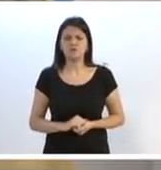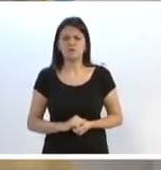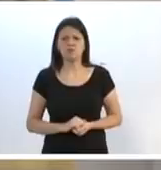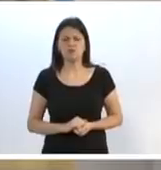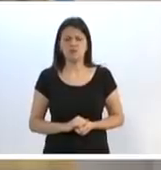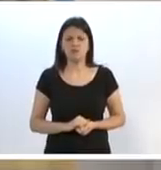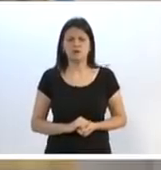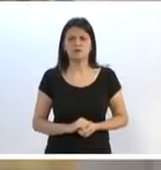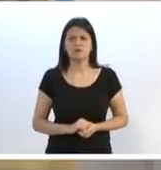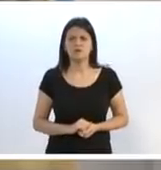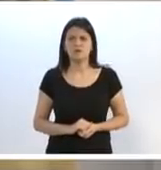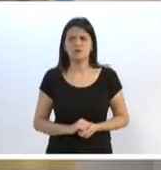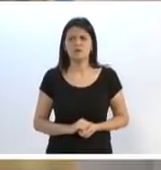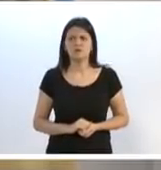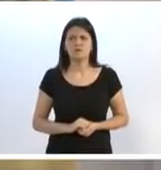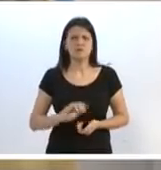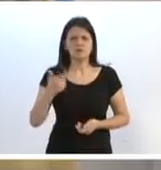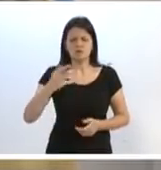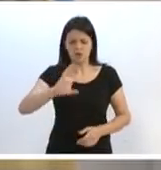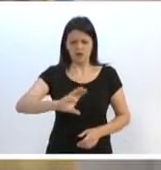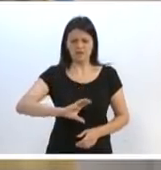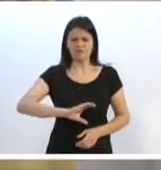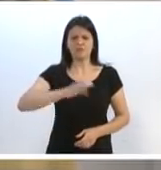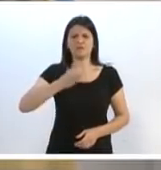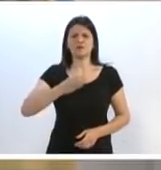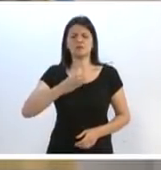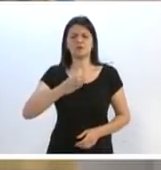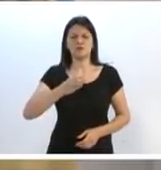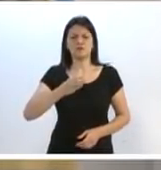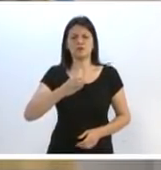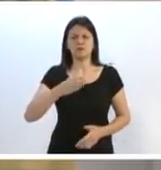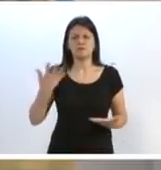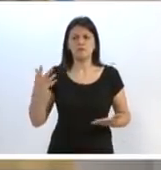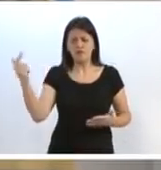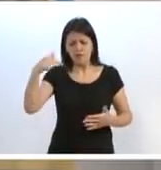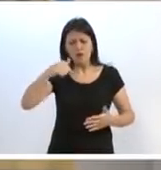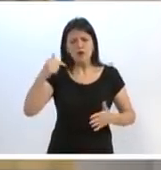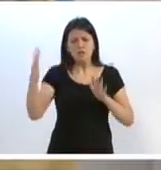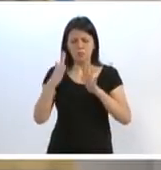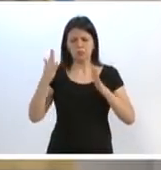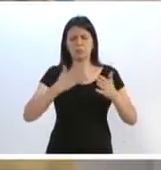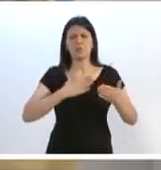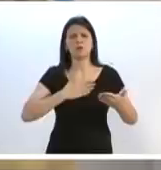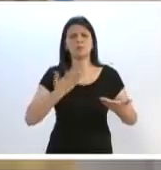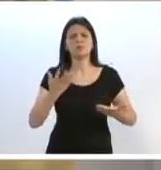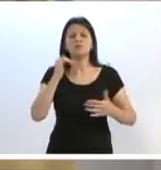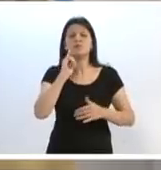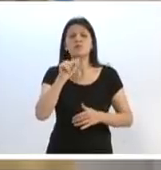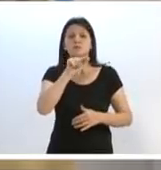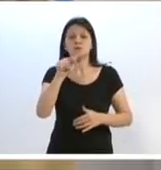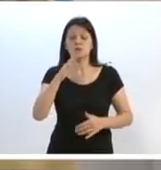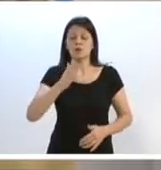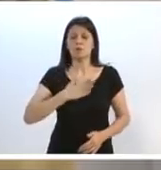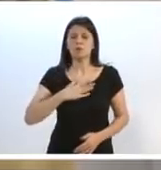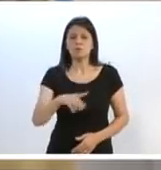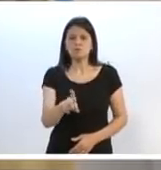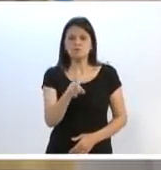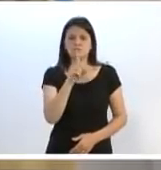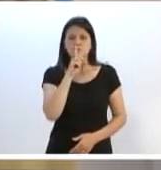Cagão. Não tem coragem de olhar no meu olho? Não vem aqui, então. Vou dizer para vocês. Meu silêncio